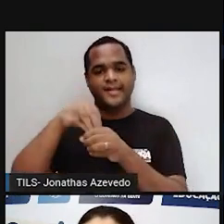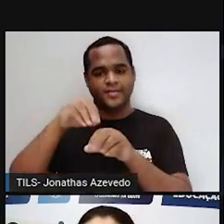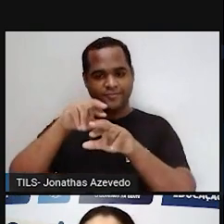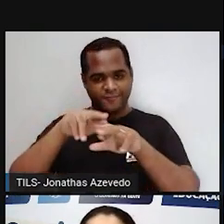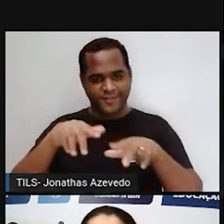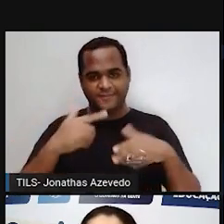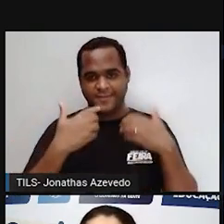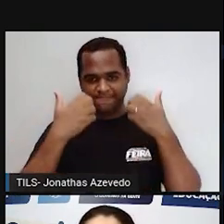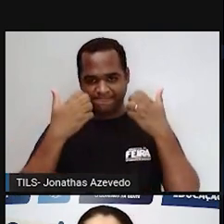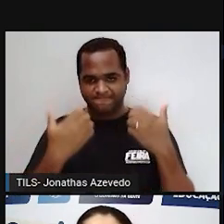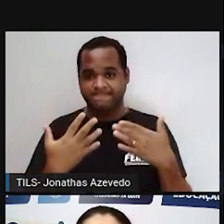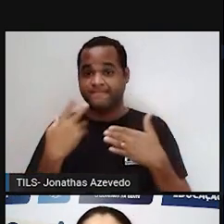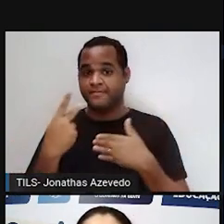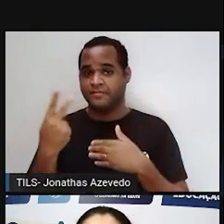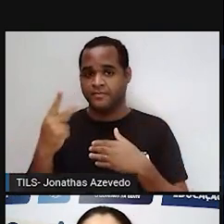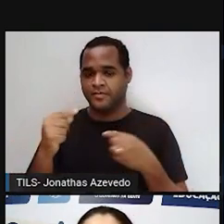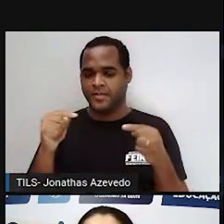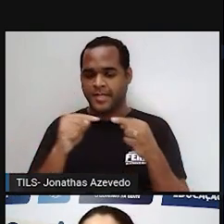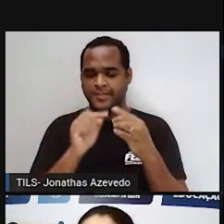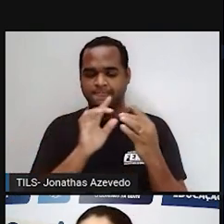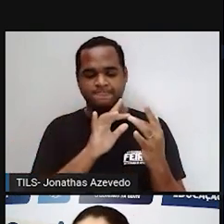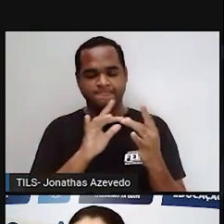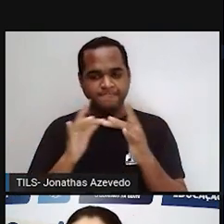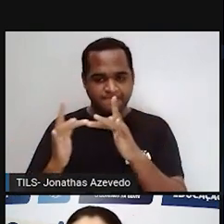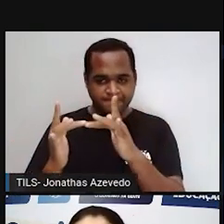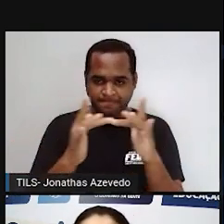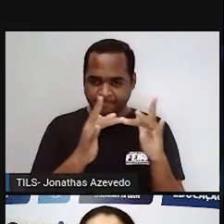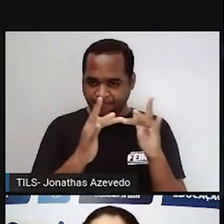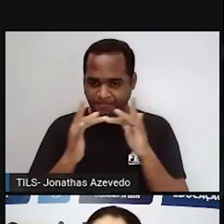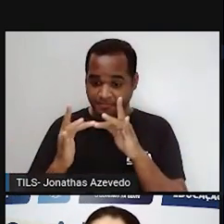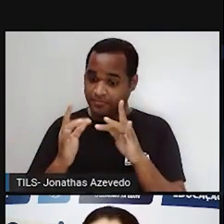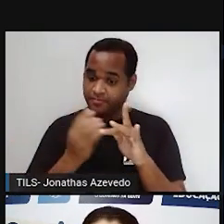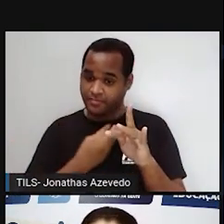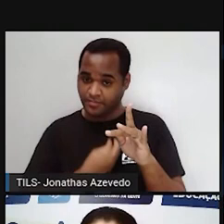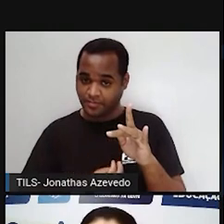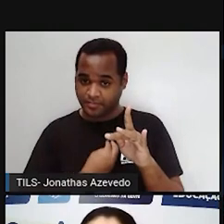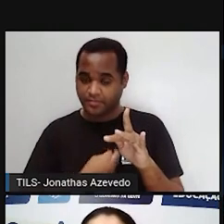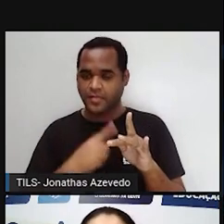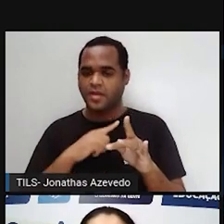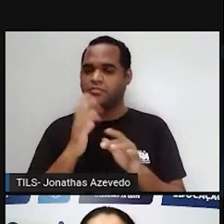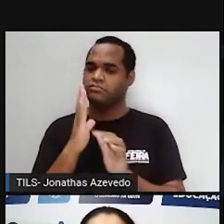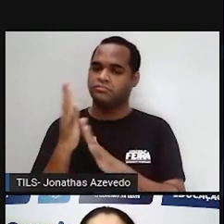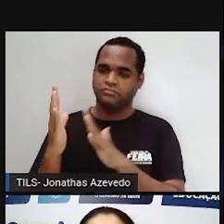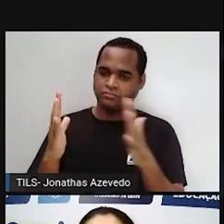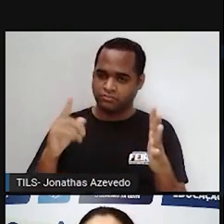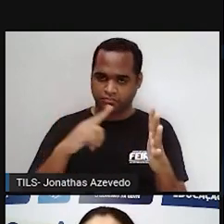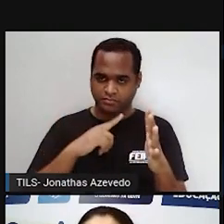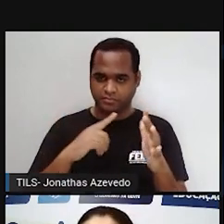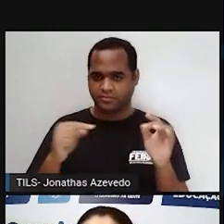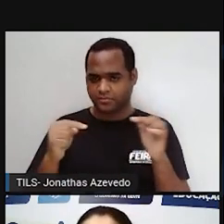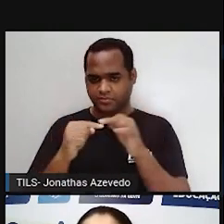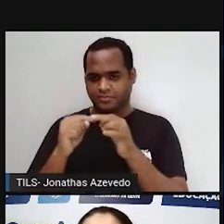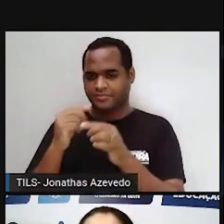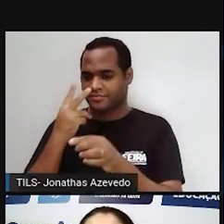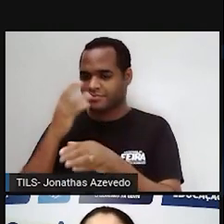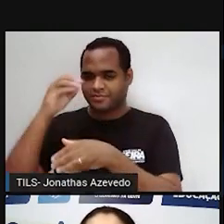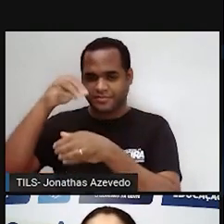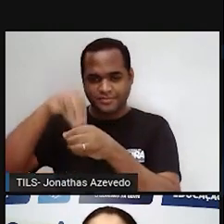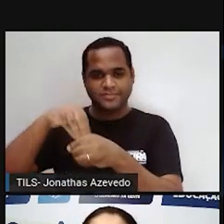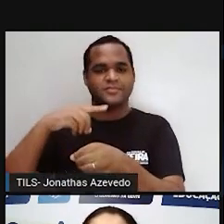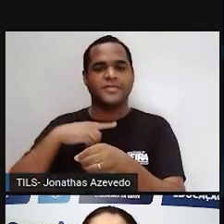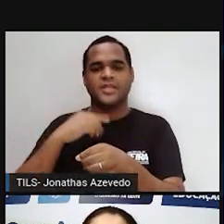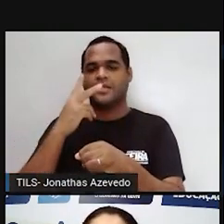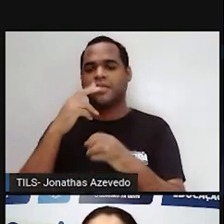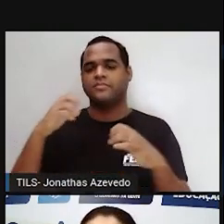como eu já falei, tem essa interação entre os seres vivos e o ambiente. Então, no meio dessa interação, também há um